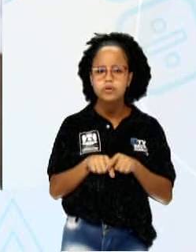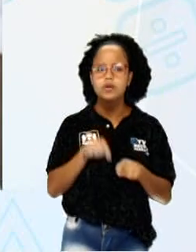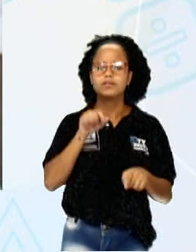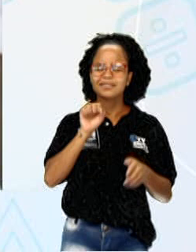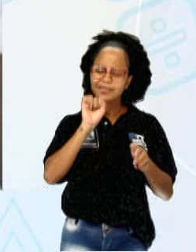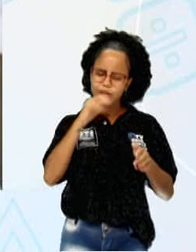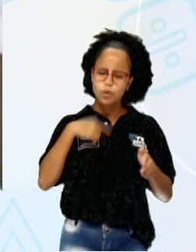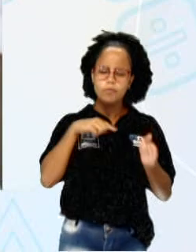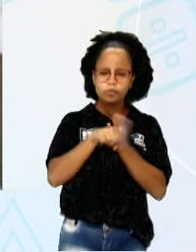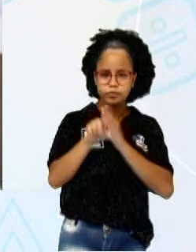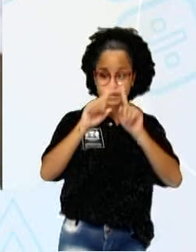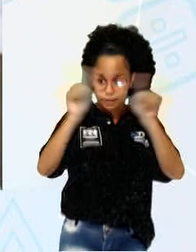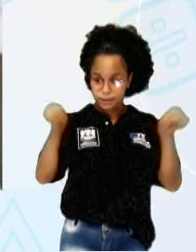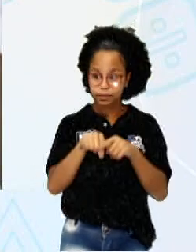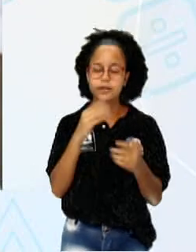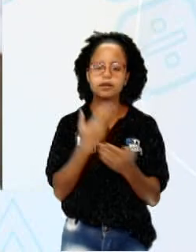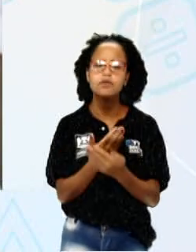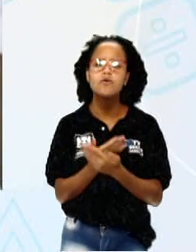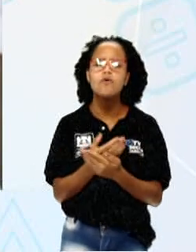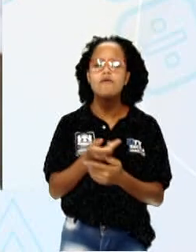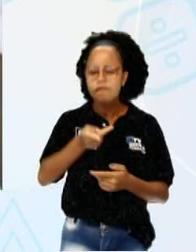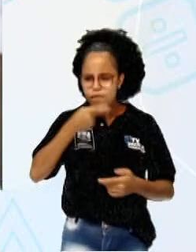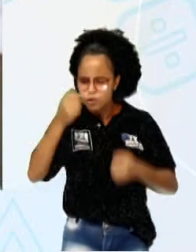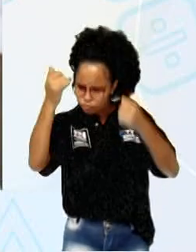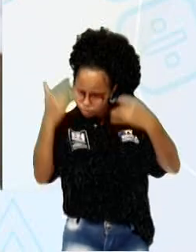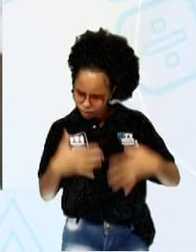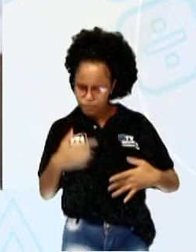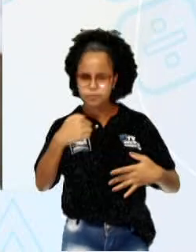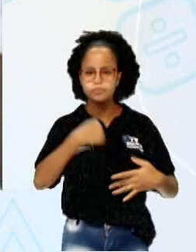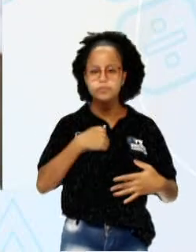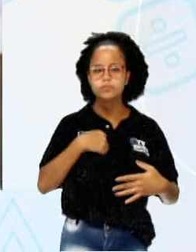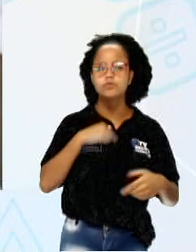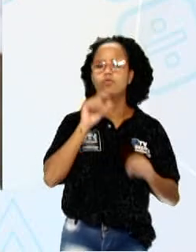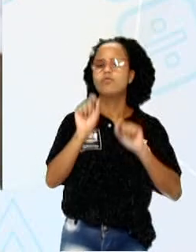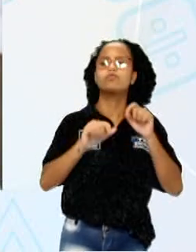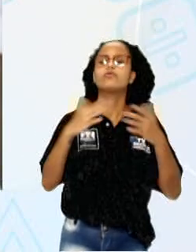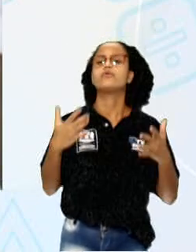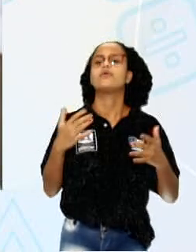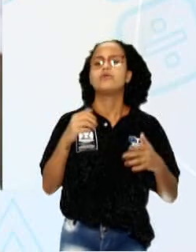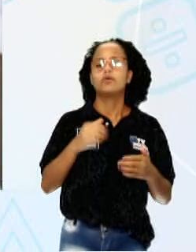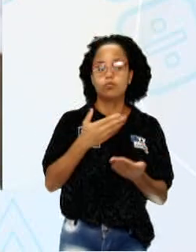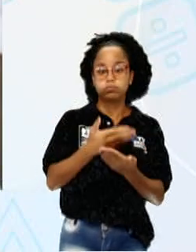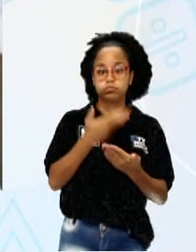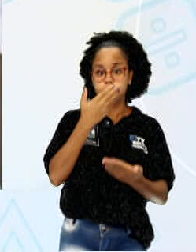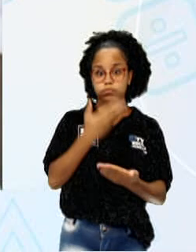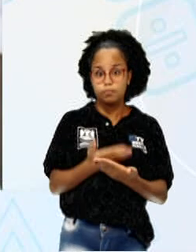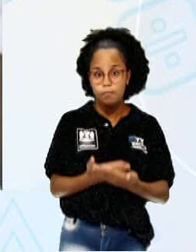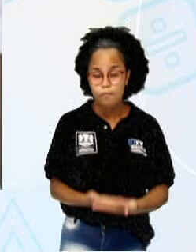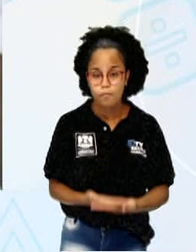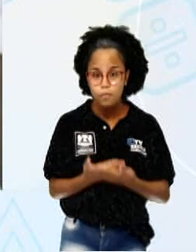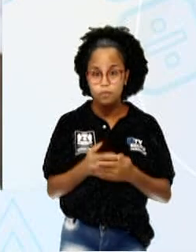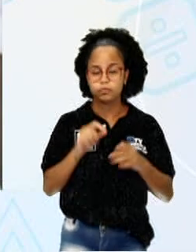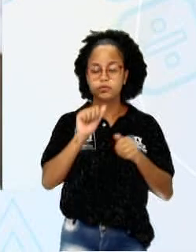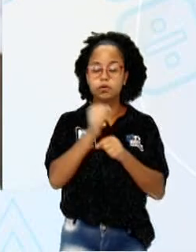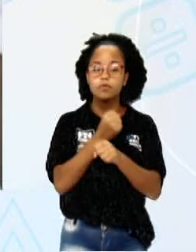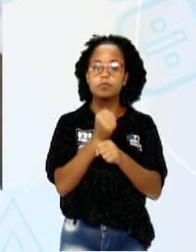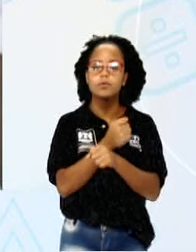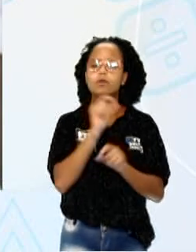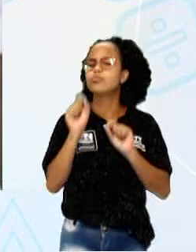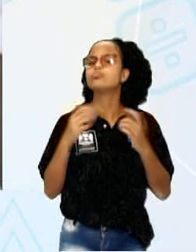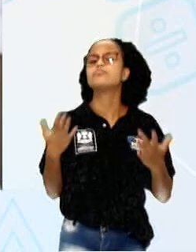em sala de aula. E aí? Diga aí para mim, para a professora. Qual é o suporte dessa obra? Você diria que é qual?